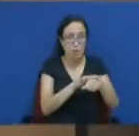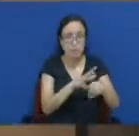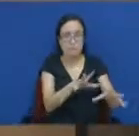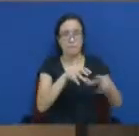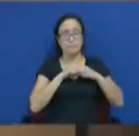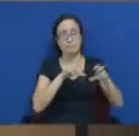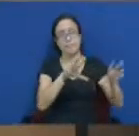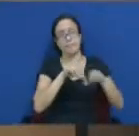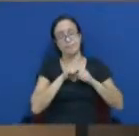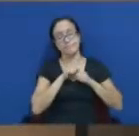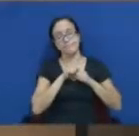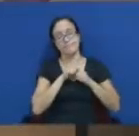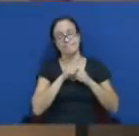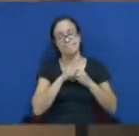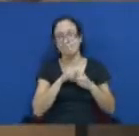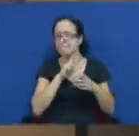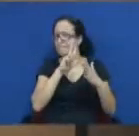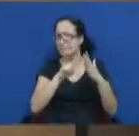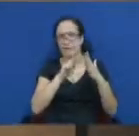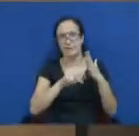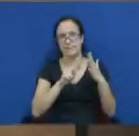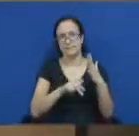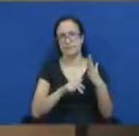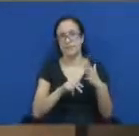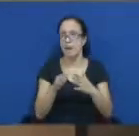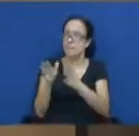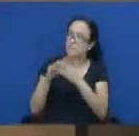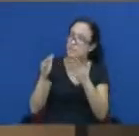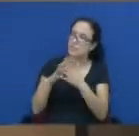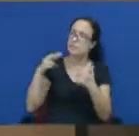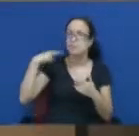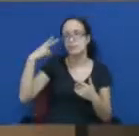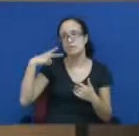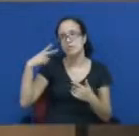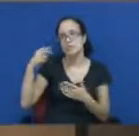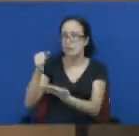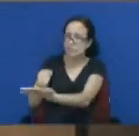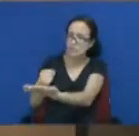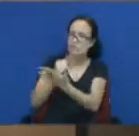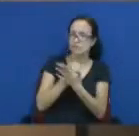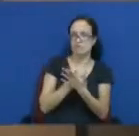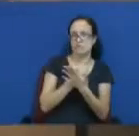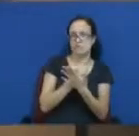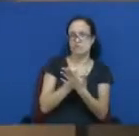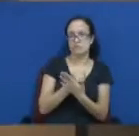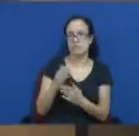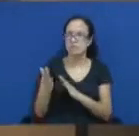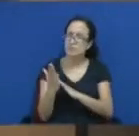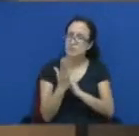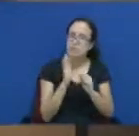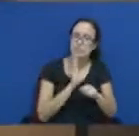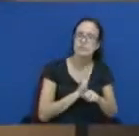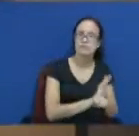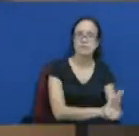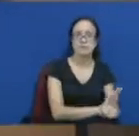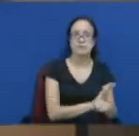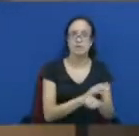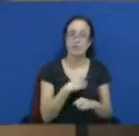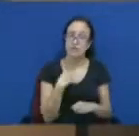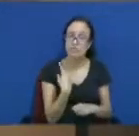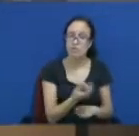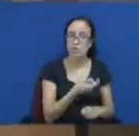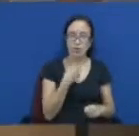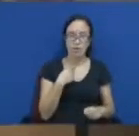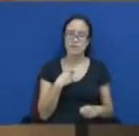pedindo, encarecidamente, o apoio dos senhores vereadores quanto a isso. E nós, também, monitores, estamos na luta